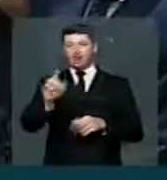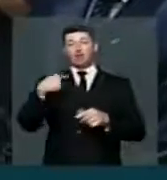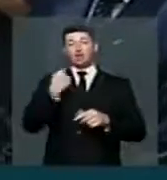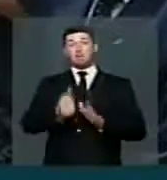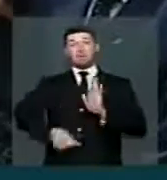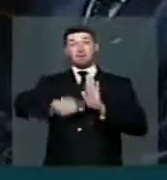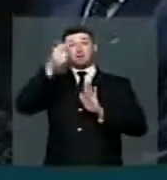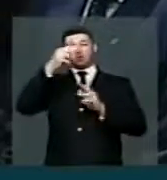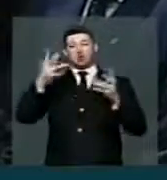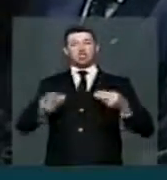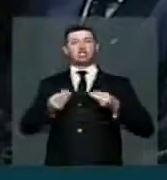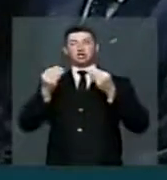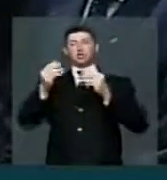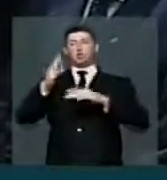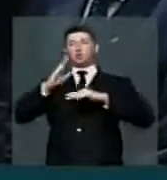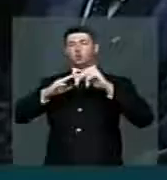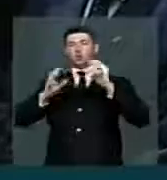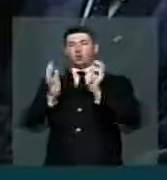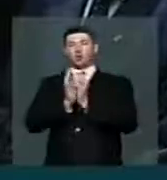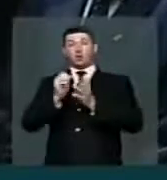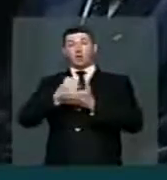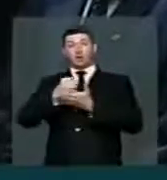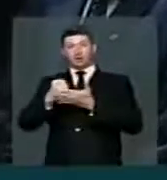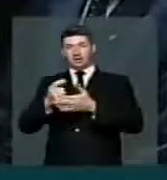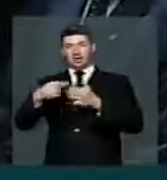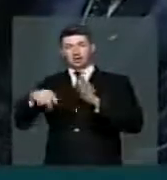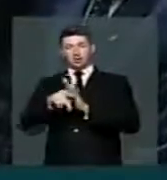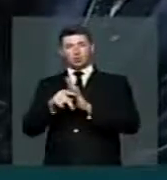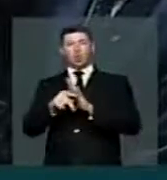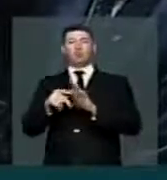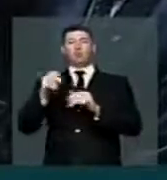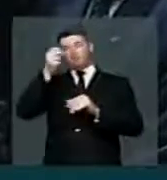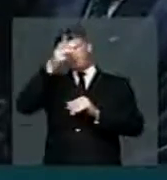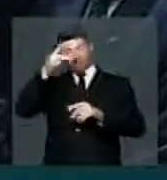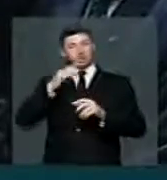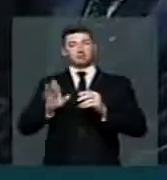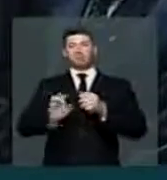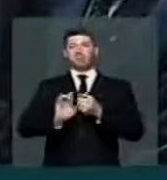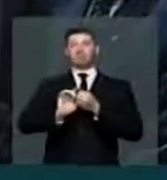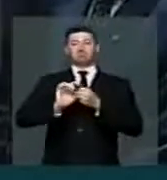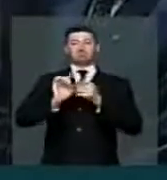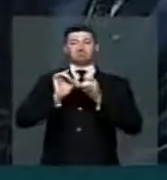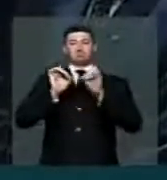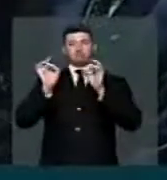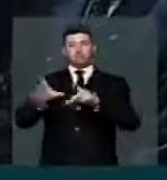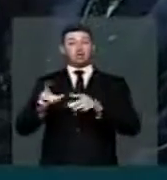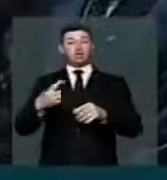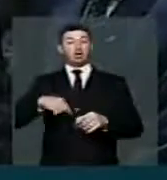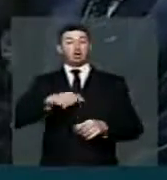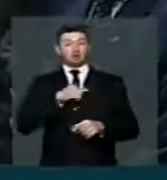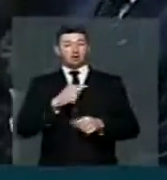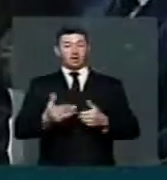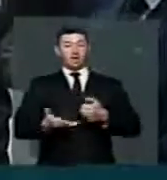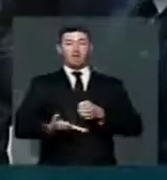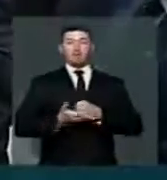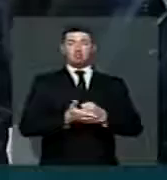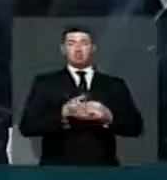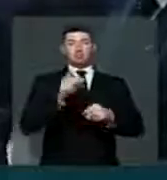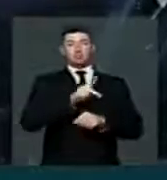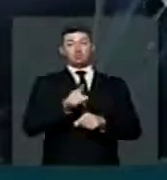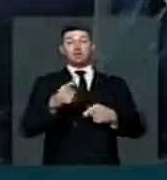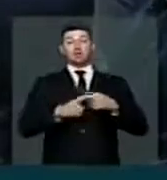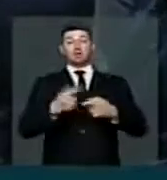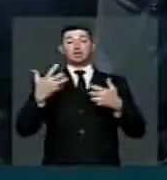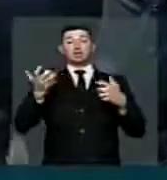medida foi a entrega dos cargos no governo Eduardo Paes, solidariedade aos professores, para que a gente